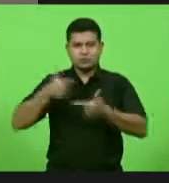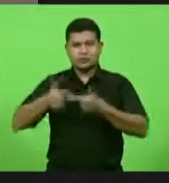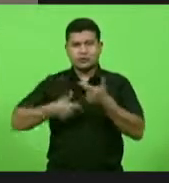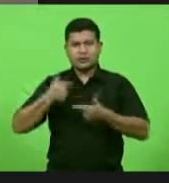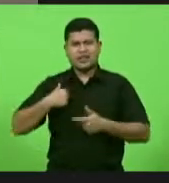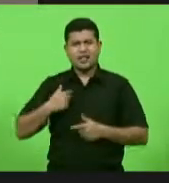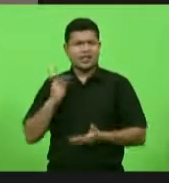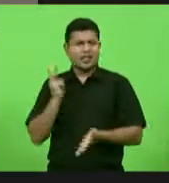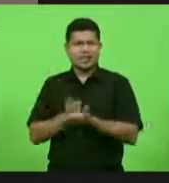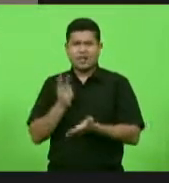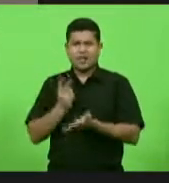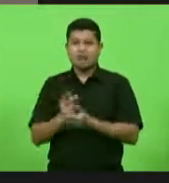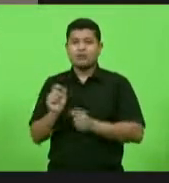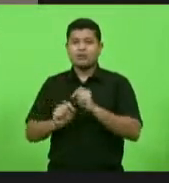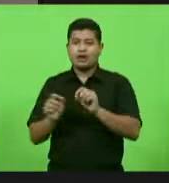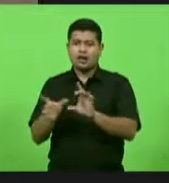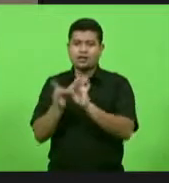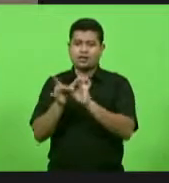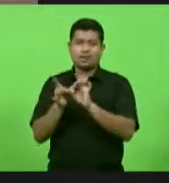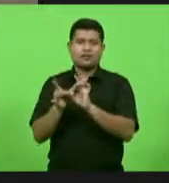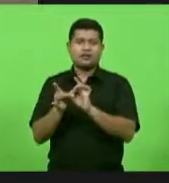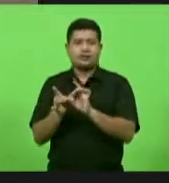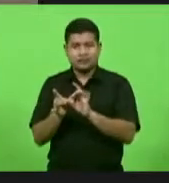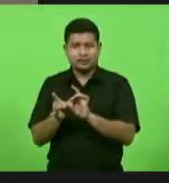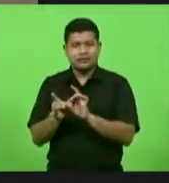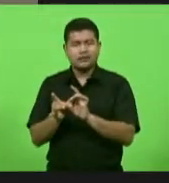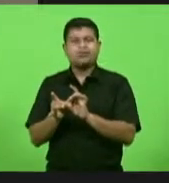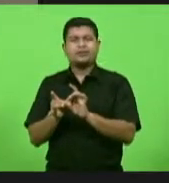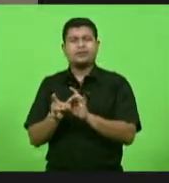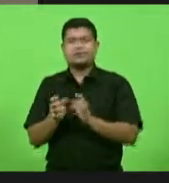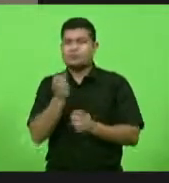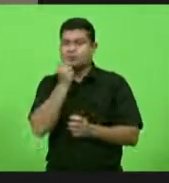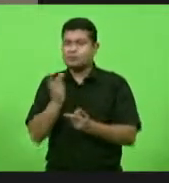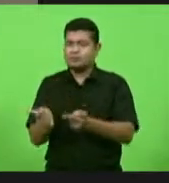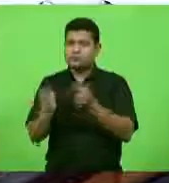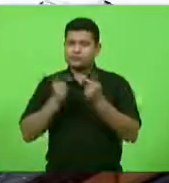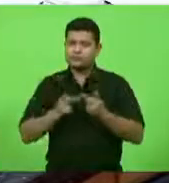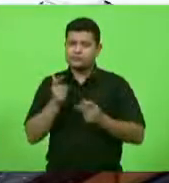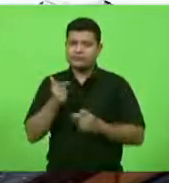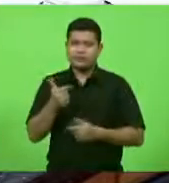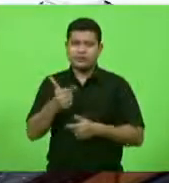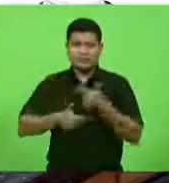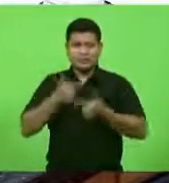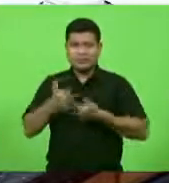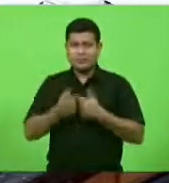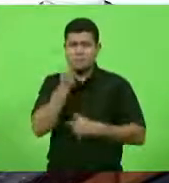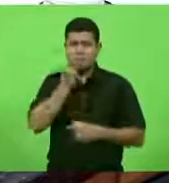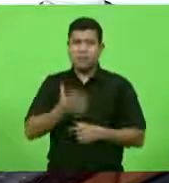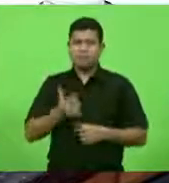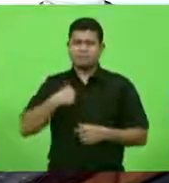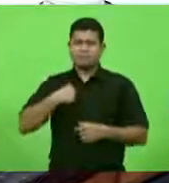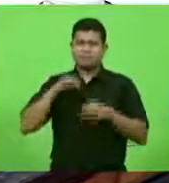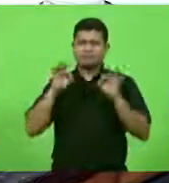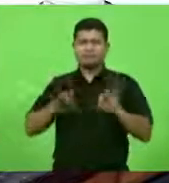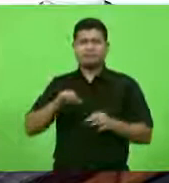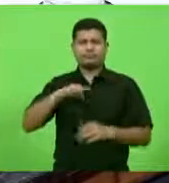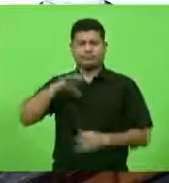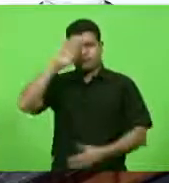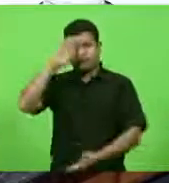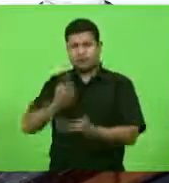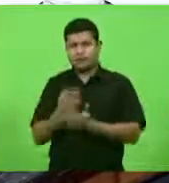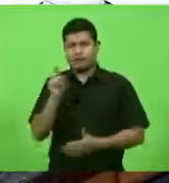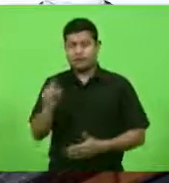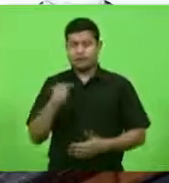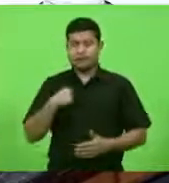grande harmonia. Então, seja bem-vindo, que faça um bom trabalho, tenho certeza que vai fazer e saiba que é